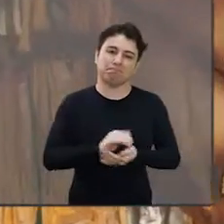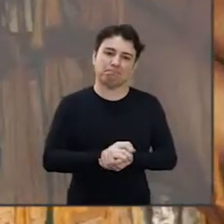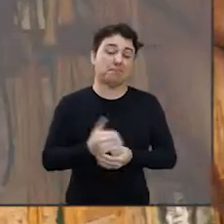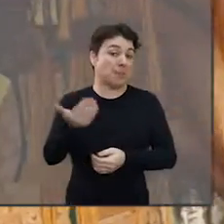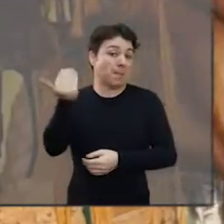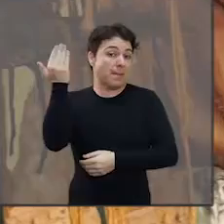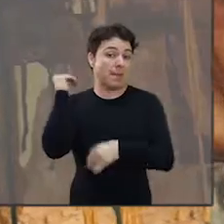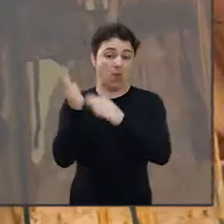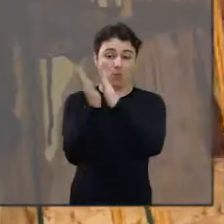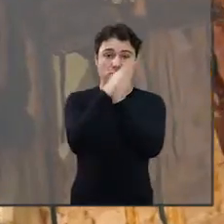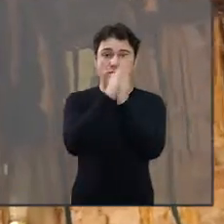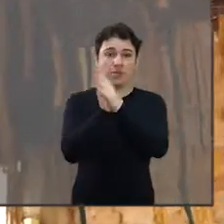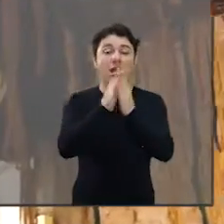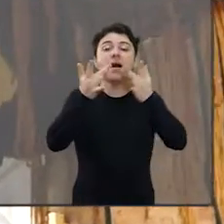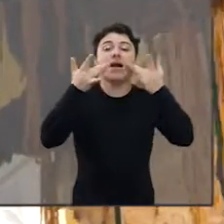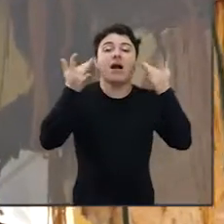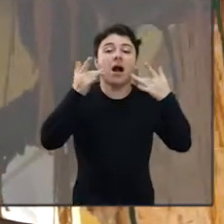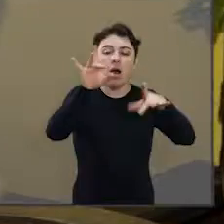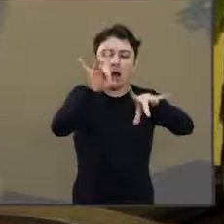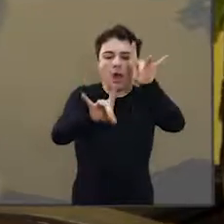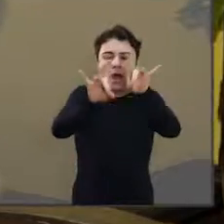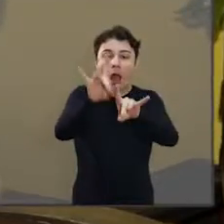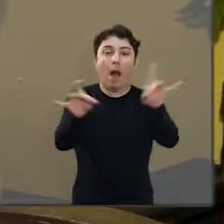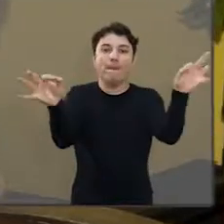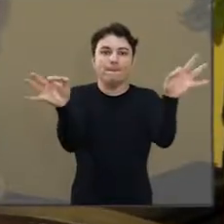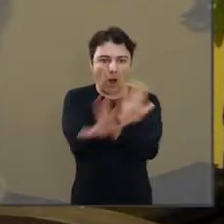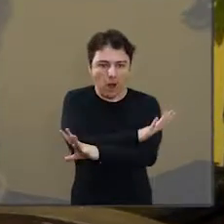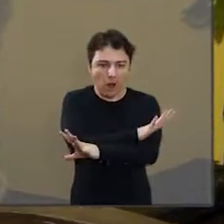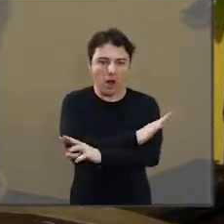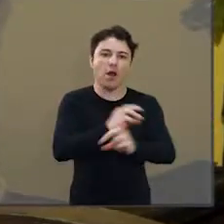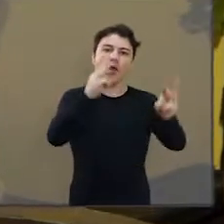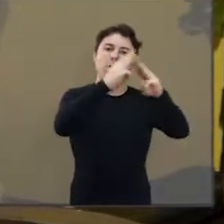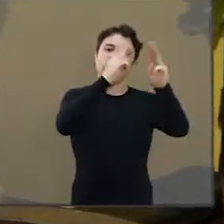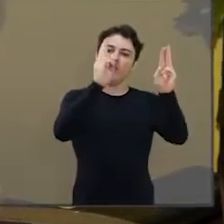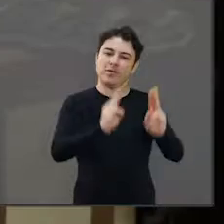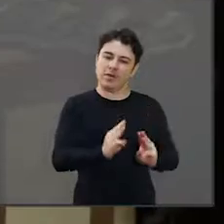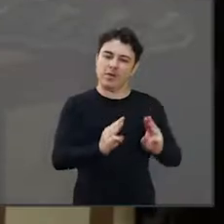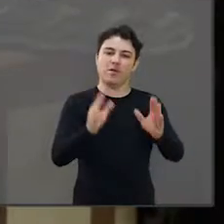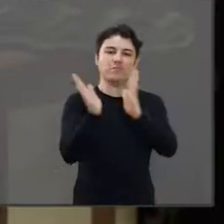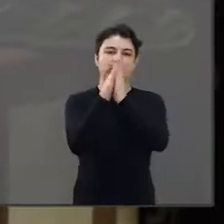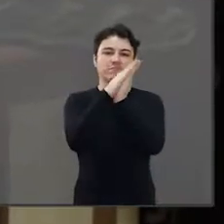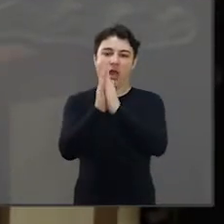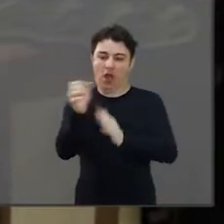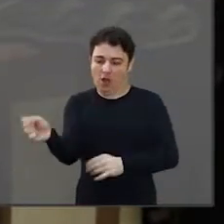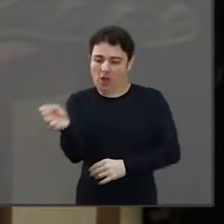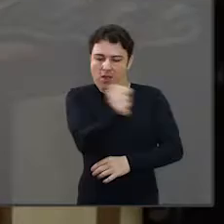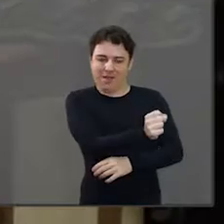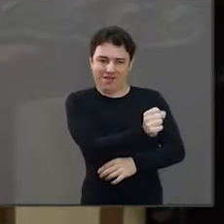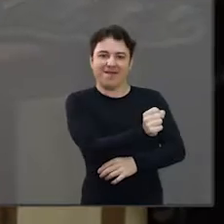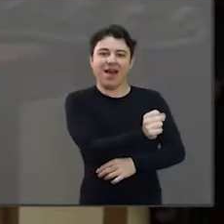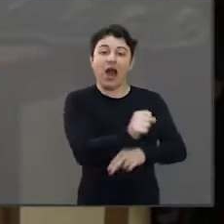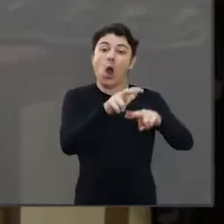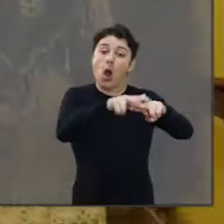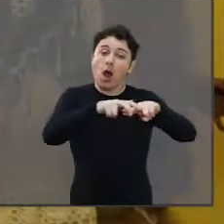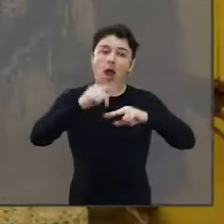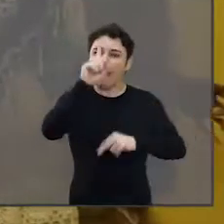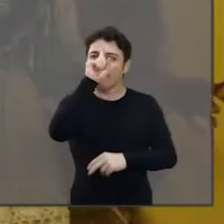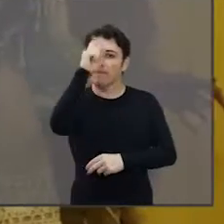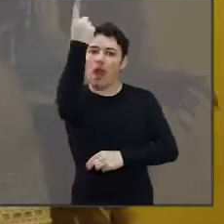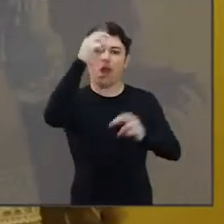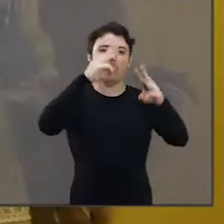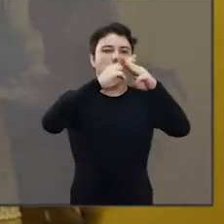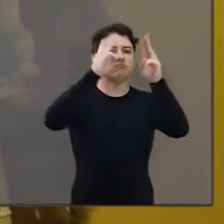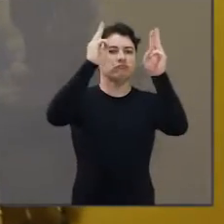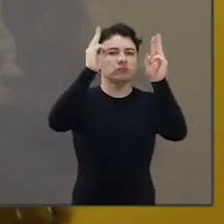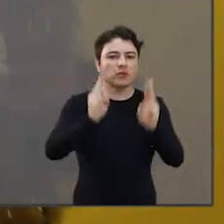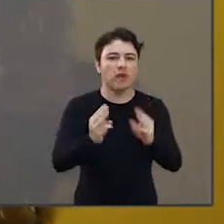bonecos, que já fizeram parte de algum espetáculo que a gente, nessa carreira, né? De 21 anos, acabou montando.